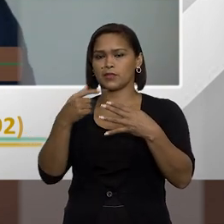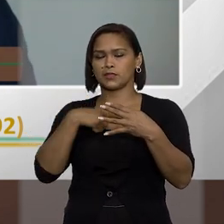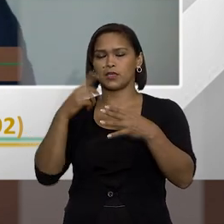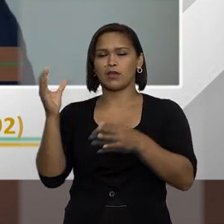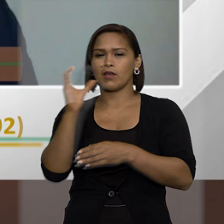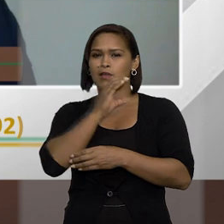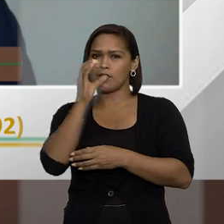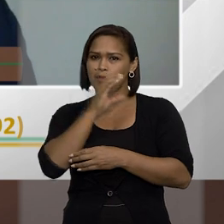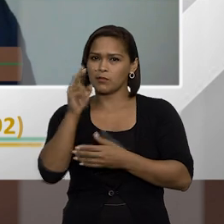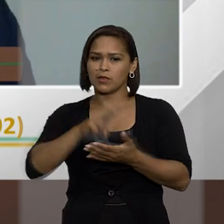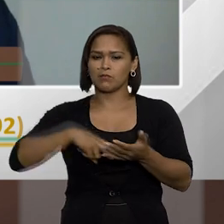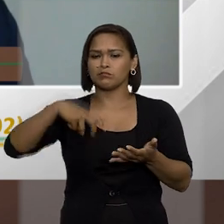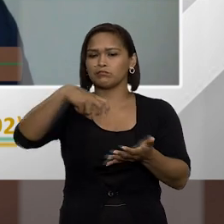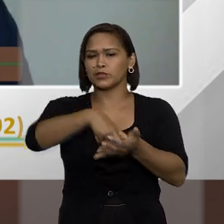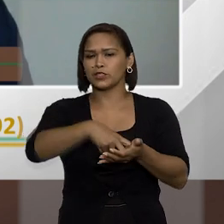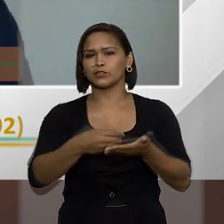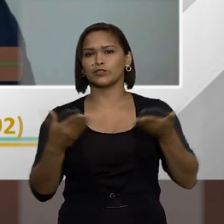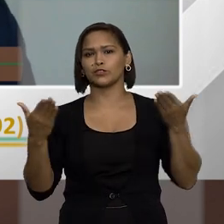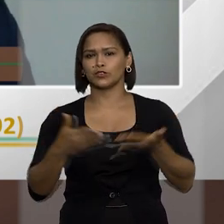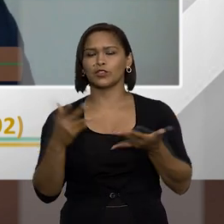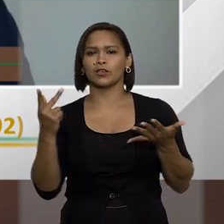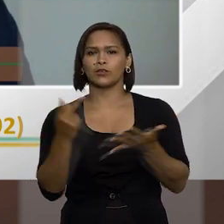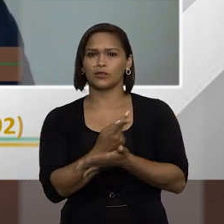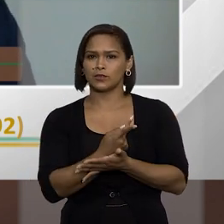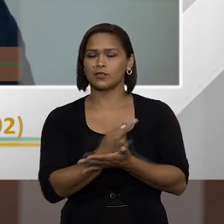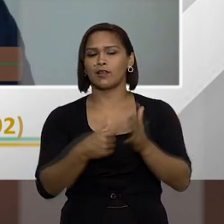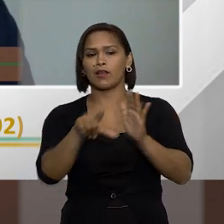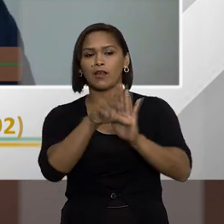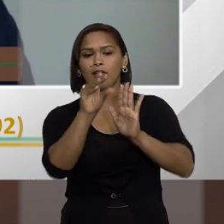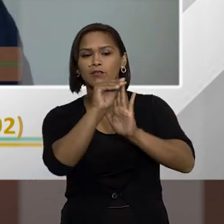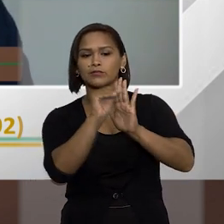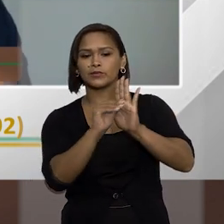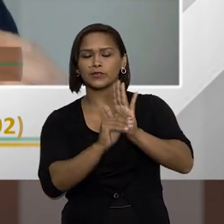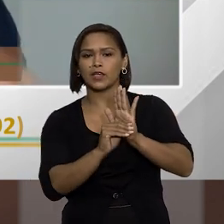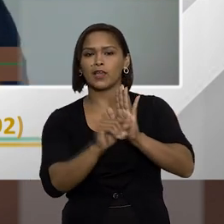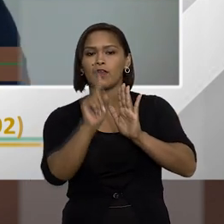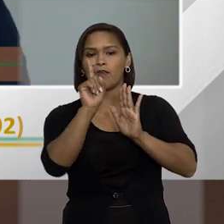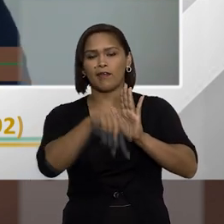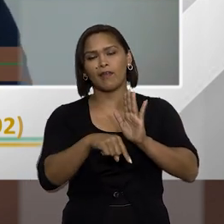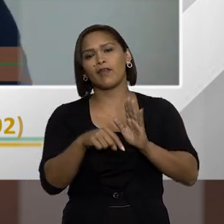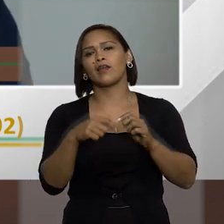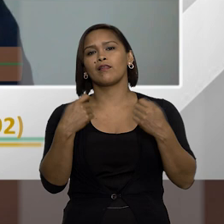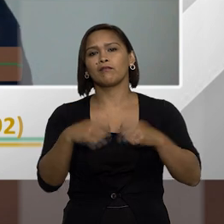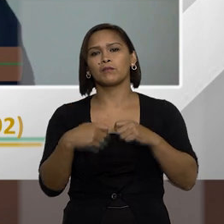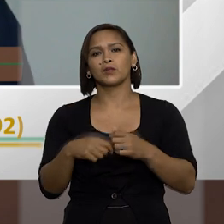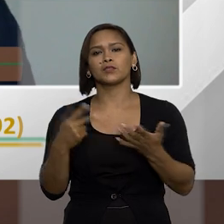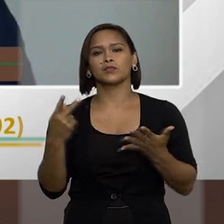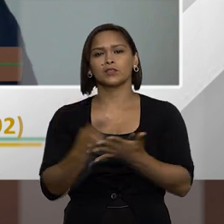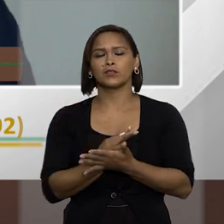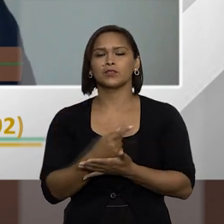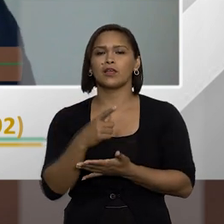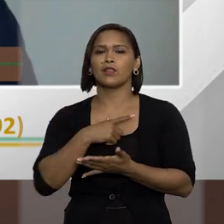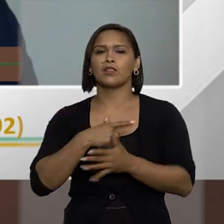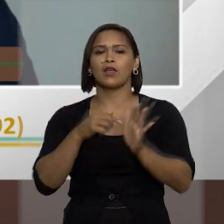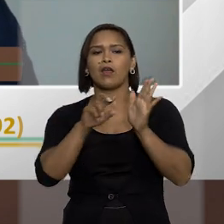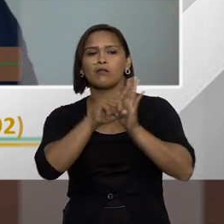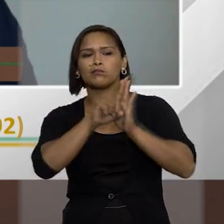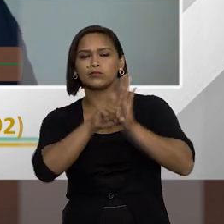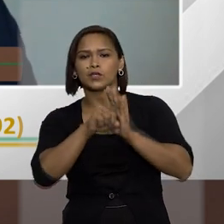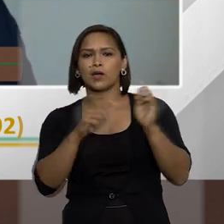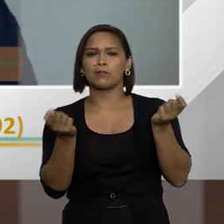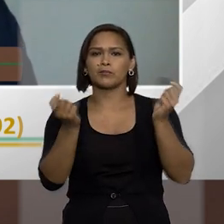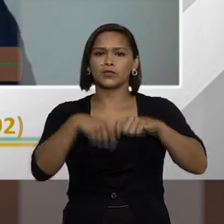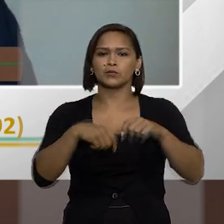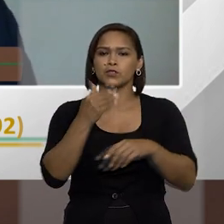automaticamente já seria efetivada essa sanção. Essa é uma sanção que ela, havendo ali a